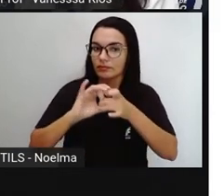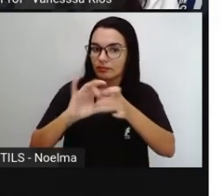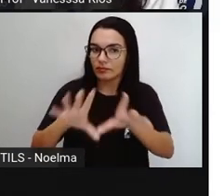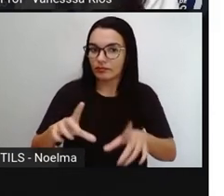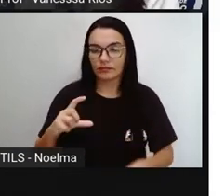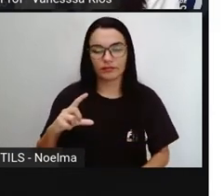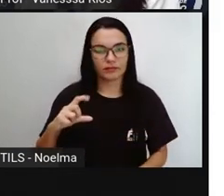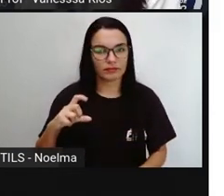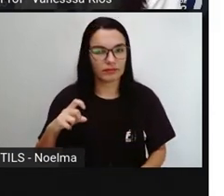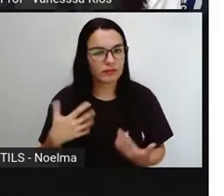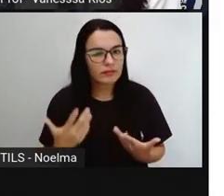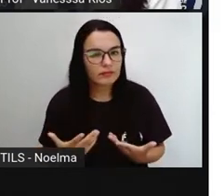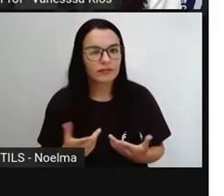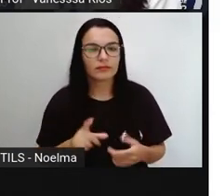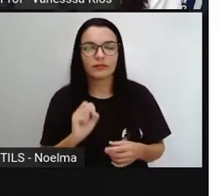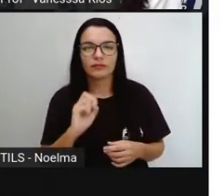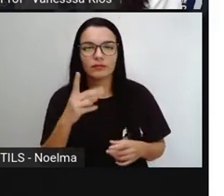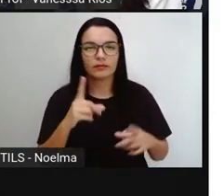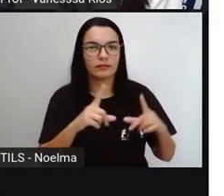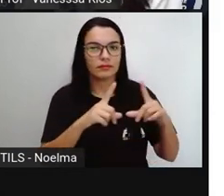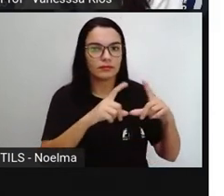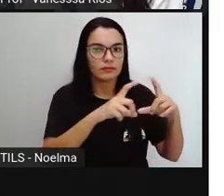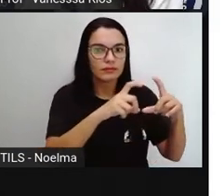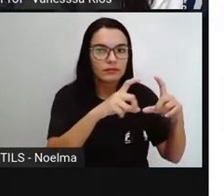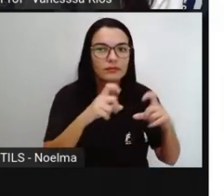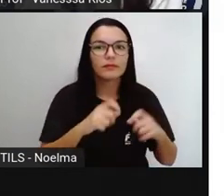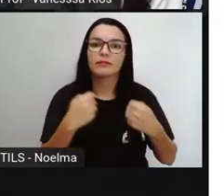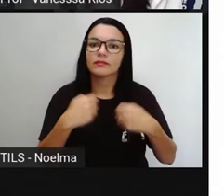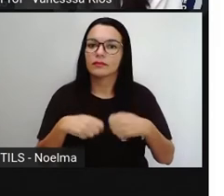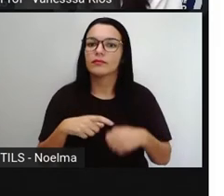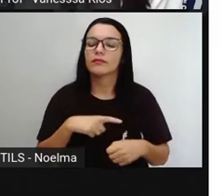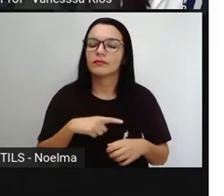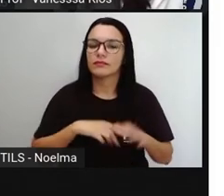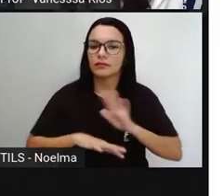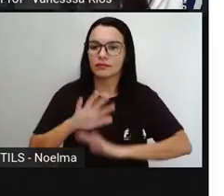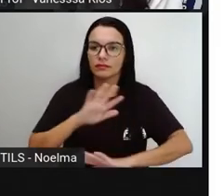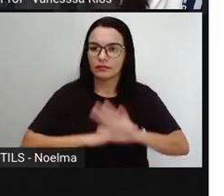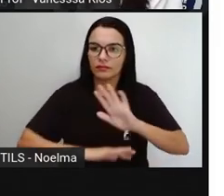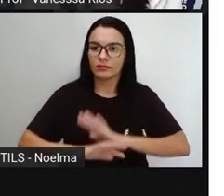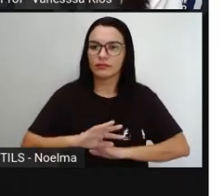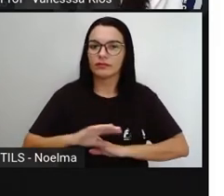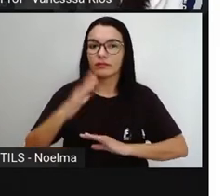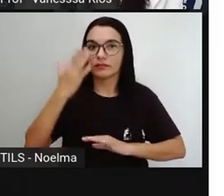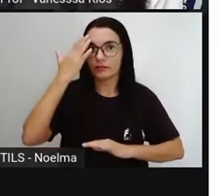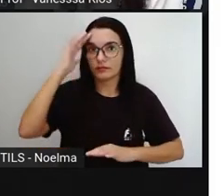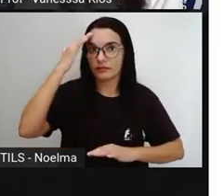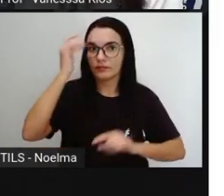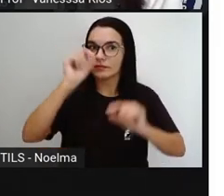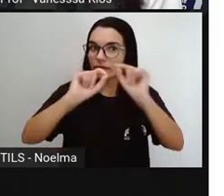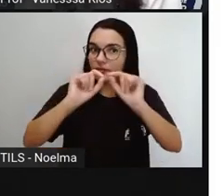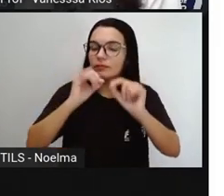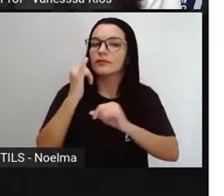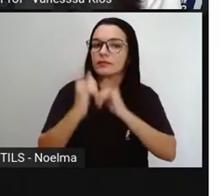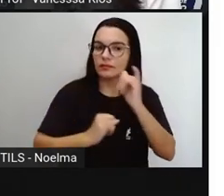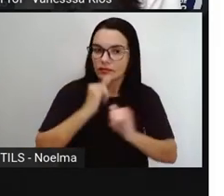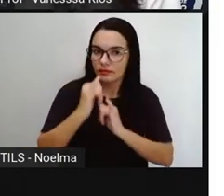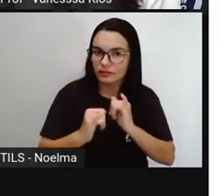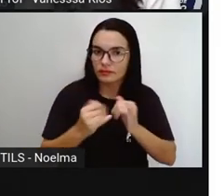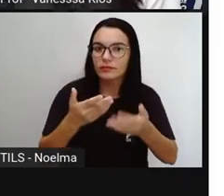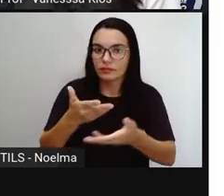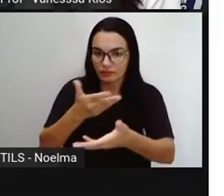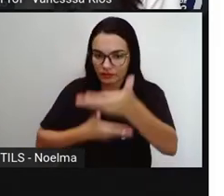fotos. Então é preciso refletir sobre isso e entender que a internet é um veículo de